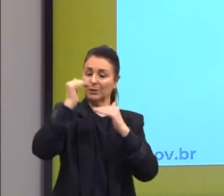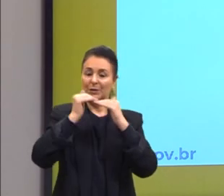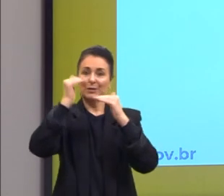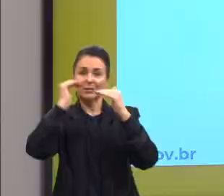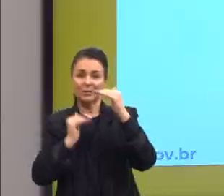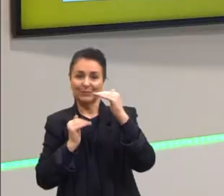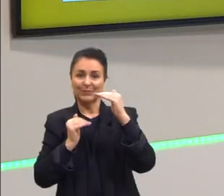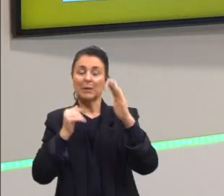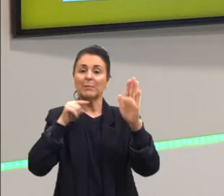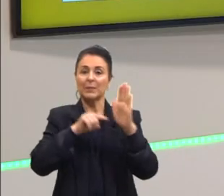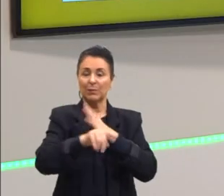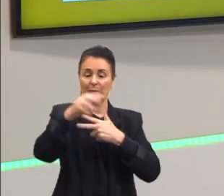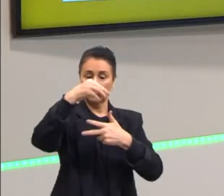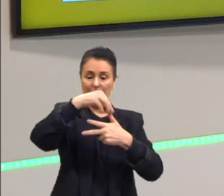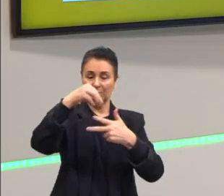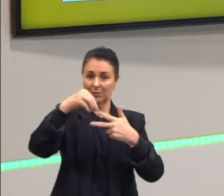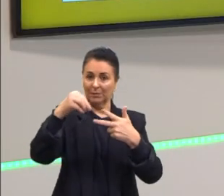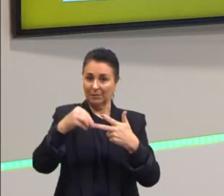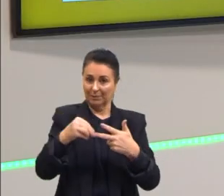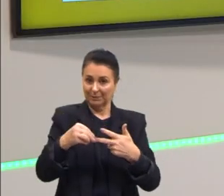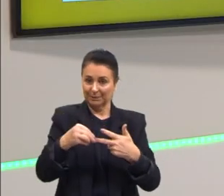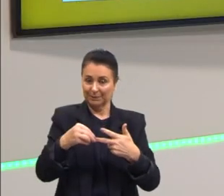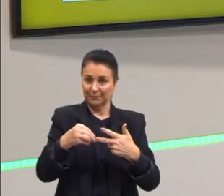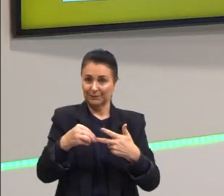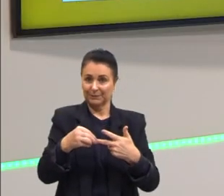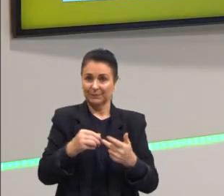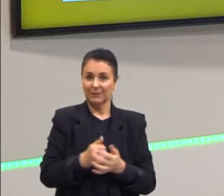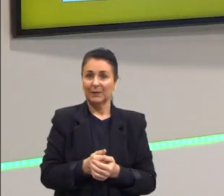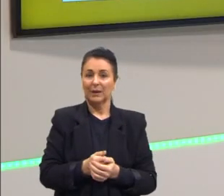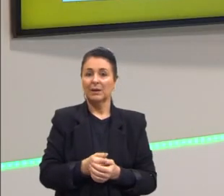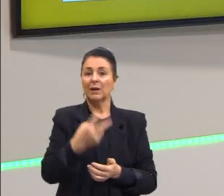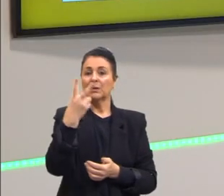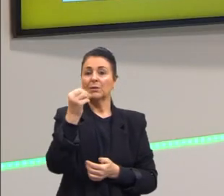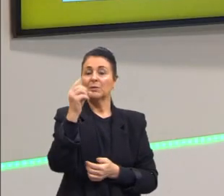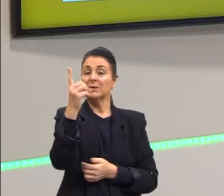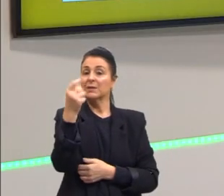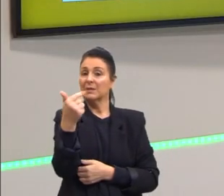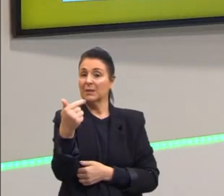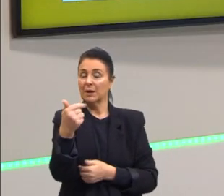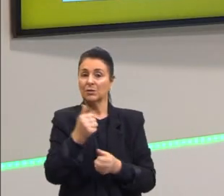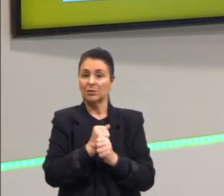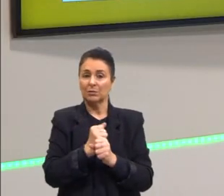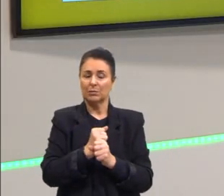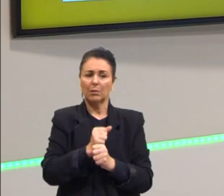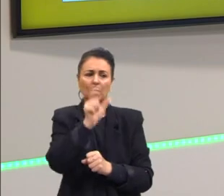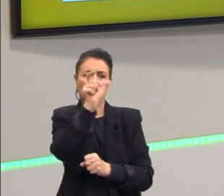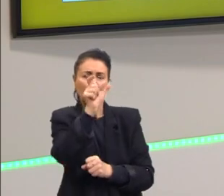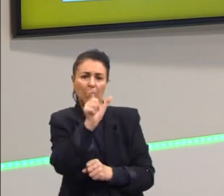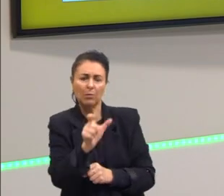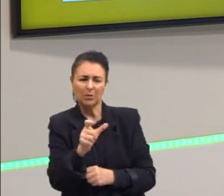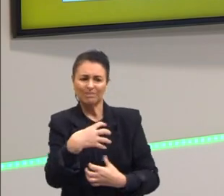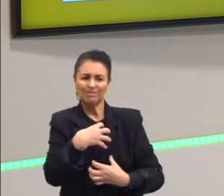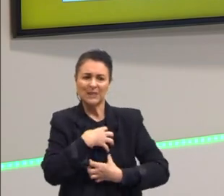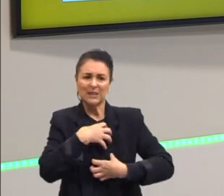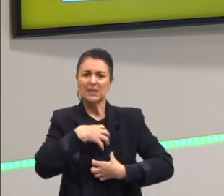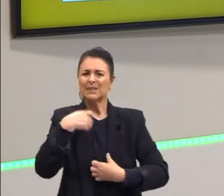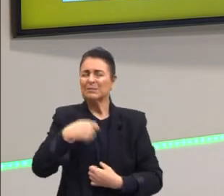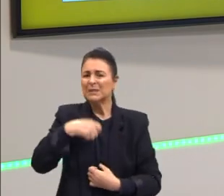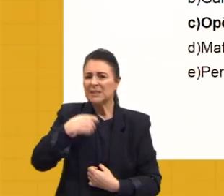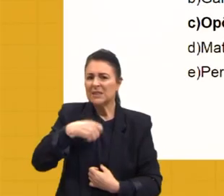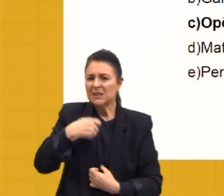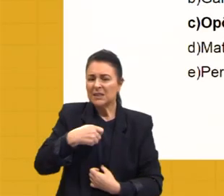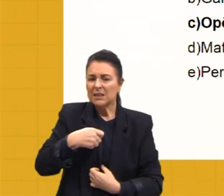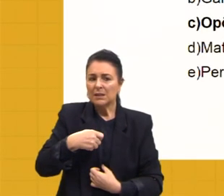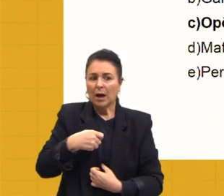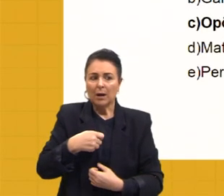Vamos às nossas questões? Olha aí, de 2017, uma pessoa vê-se forçada pela necessidade a